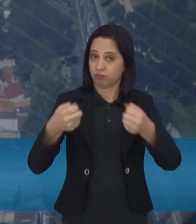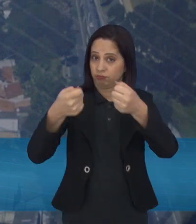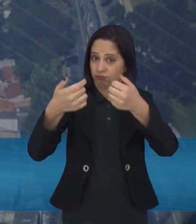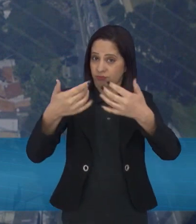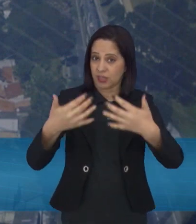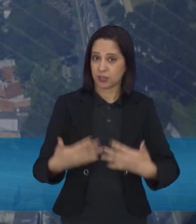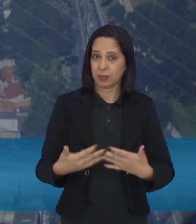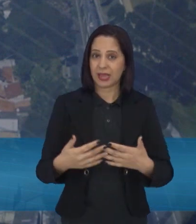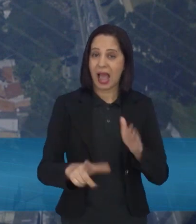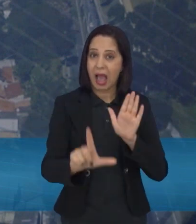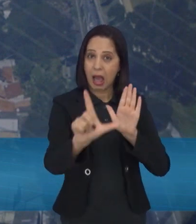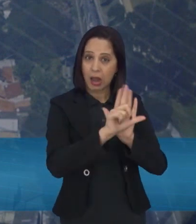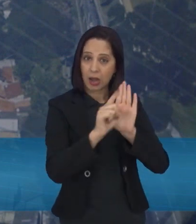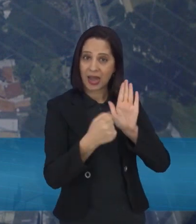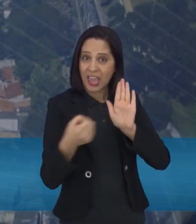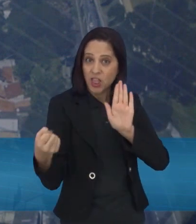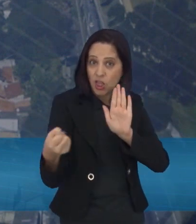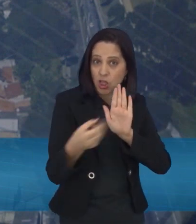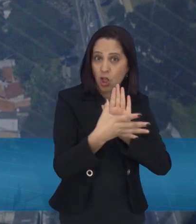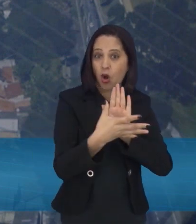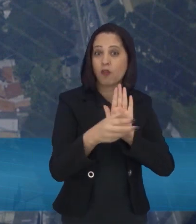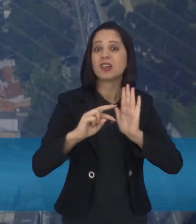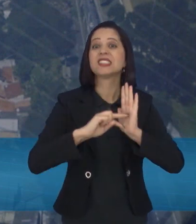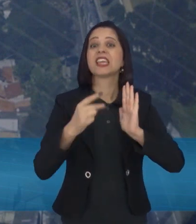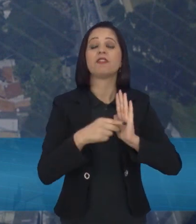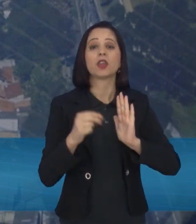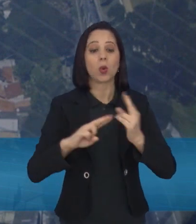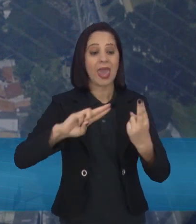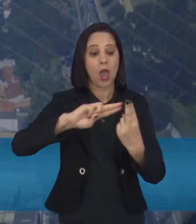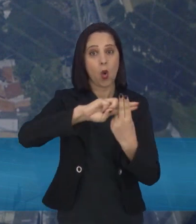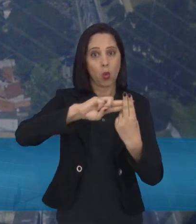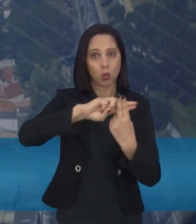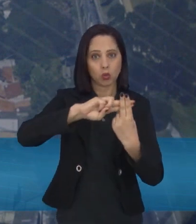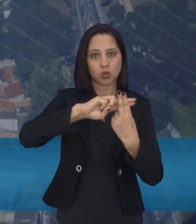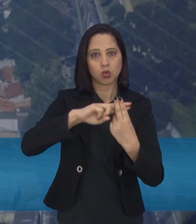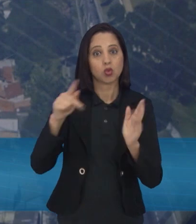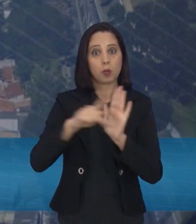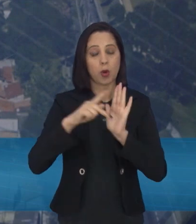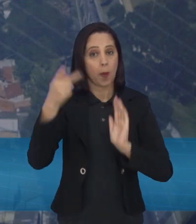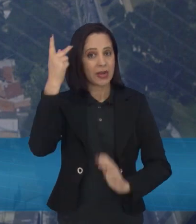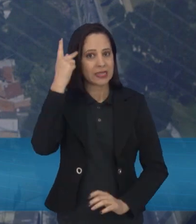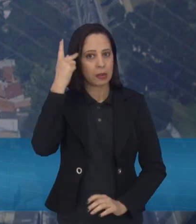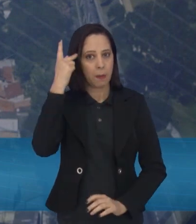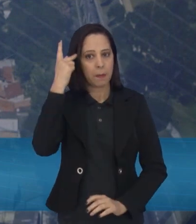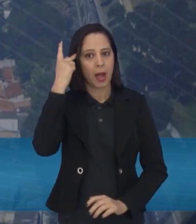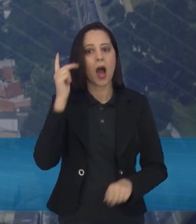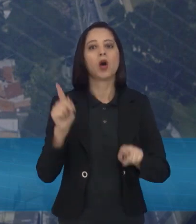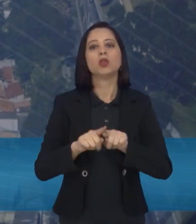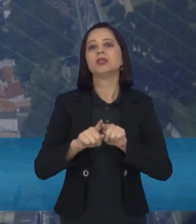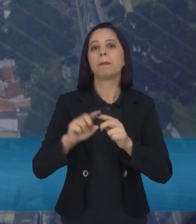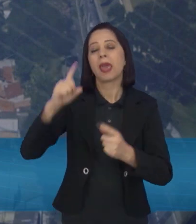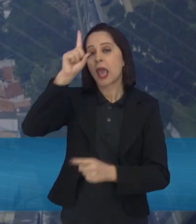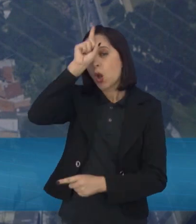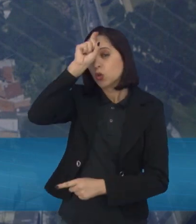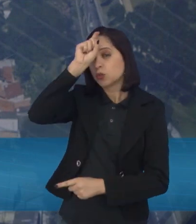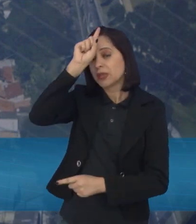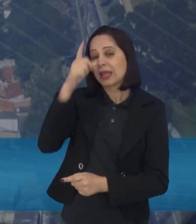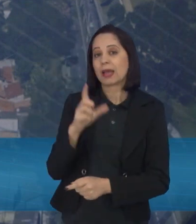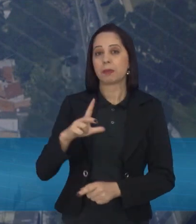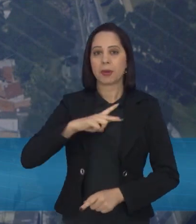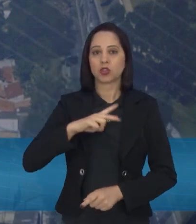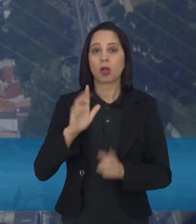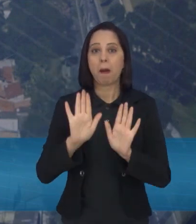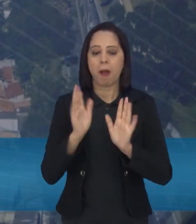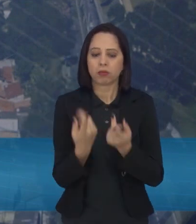pouquinho, essa nova legislação estabelece que a Rede Pública de Saúde de São Paulo e também a rede privada conveniada ao SUS